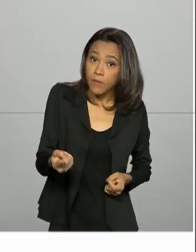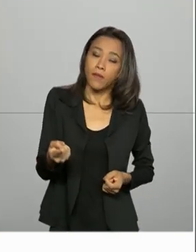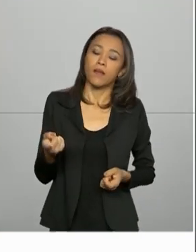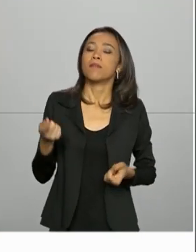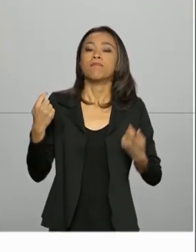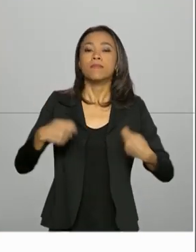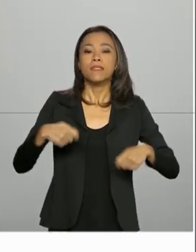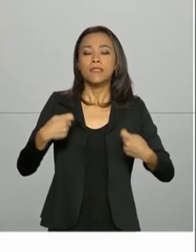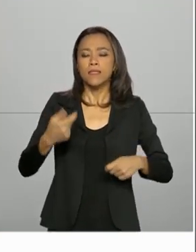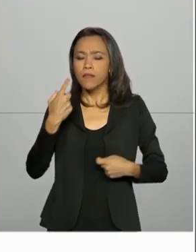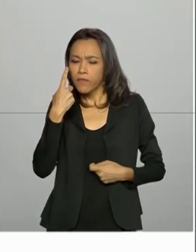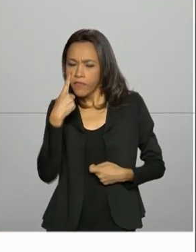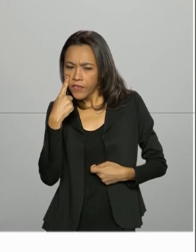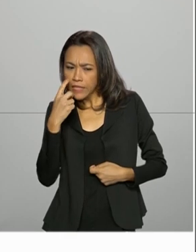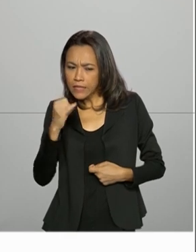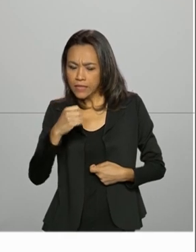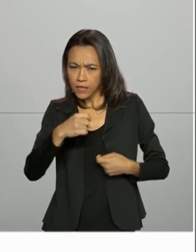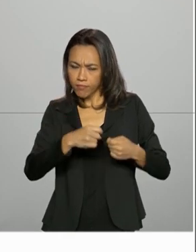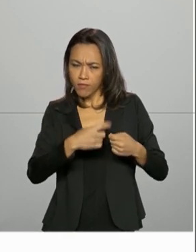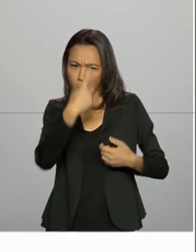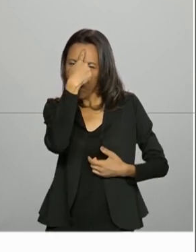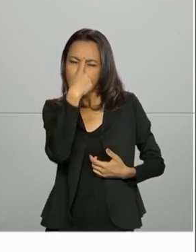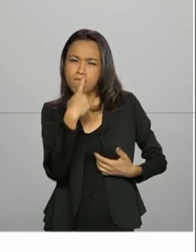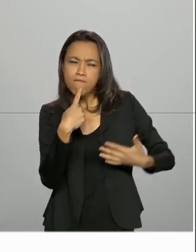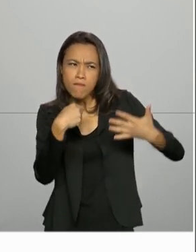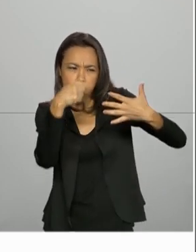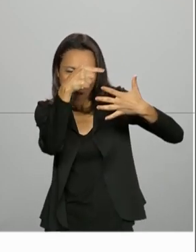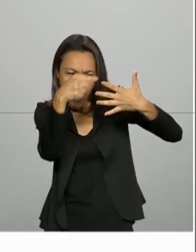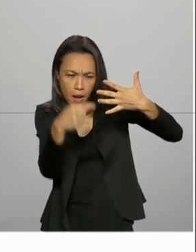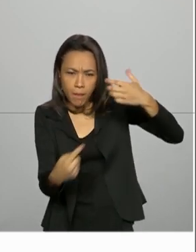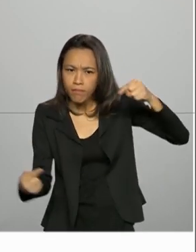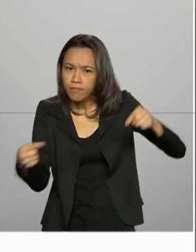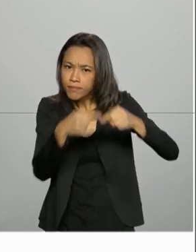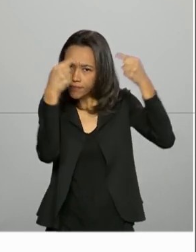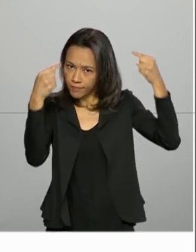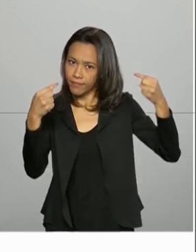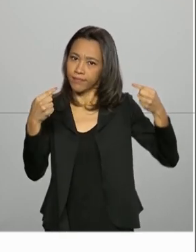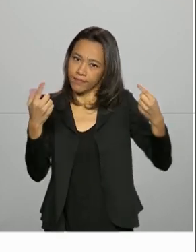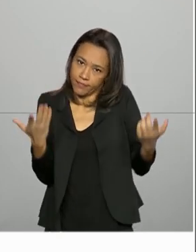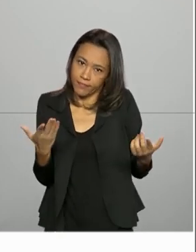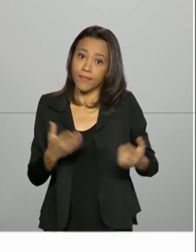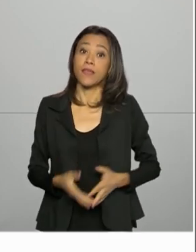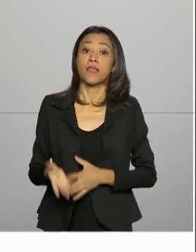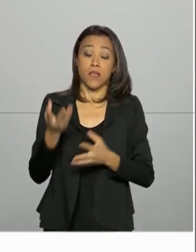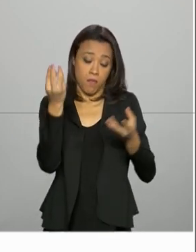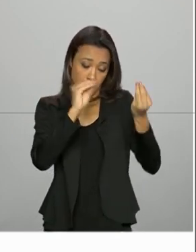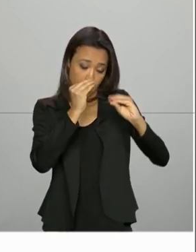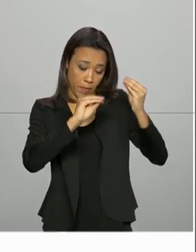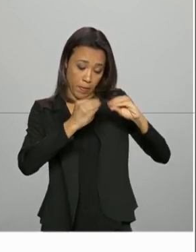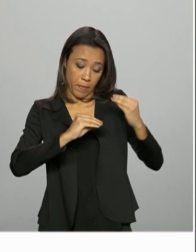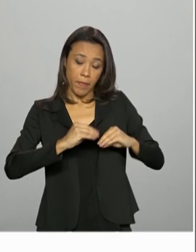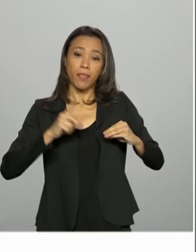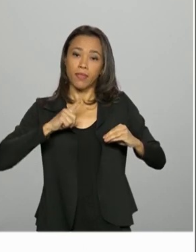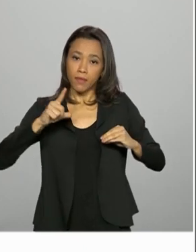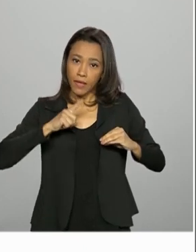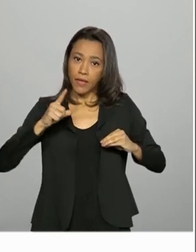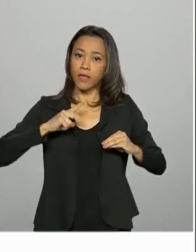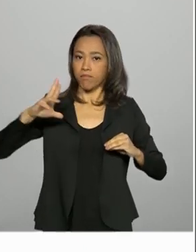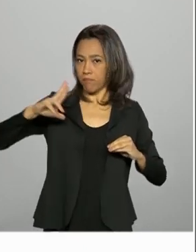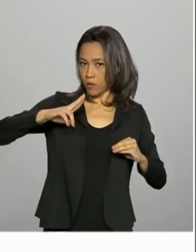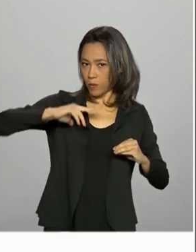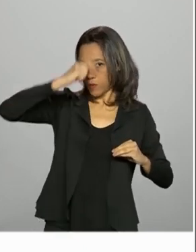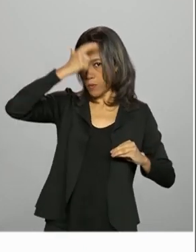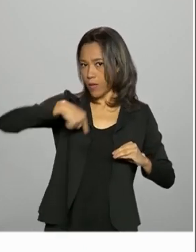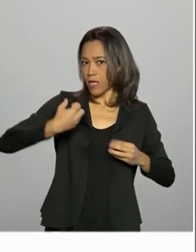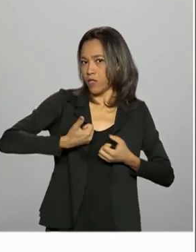preciso conferir se está enquadrado nas condições para continuar. O preenchimento continua com os dados pessoais,